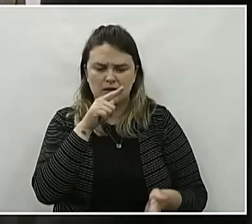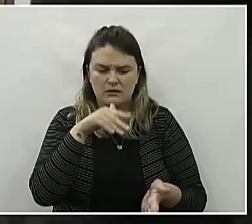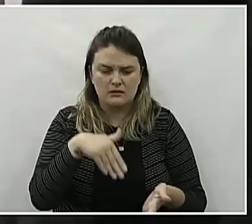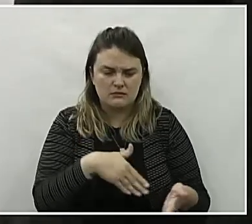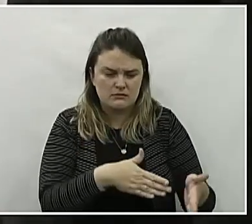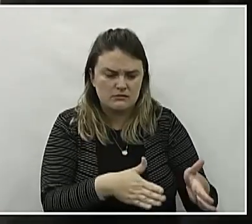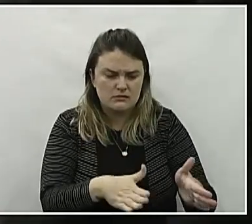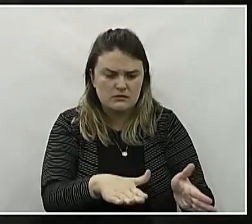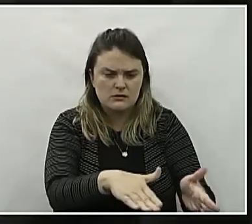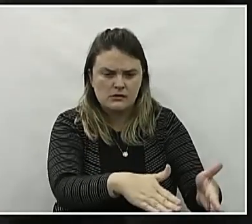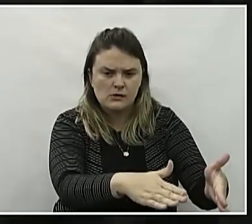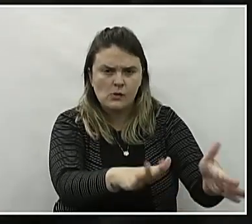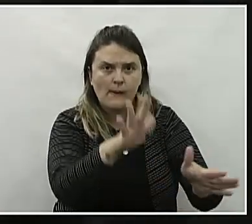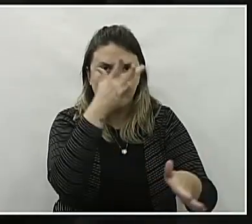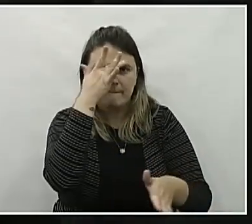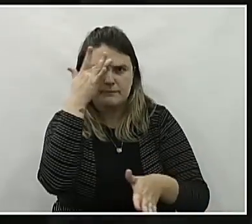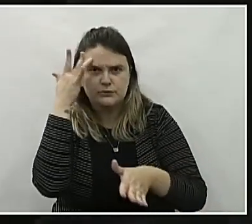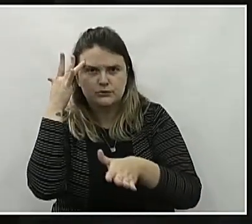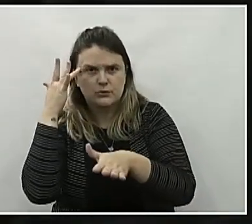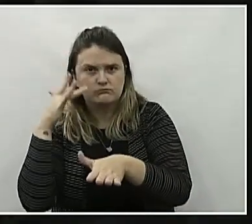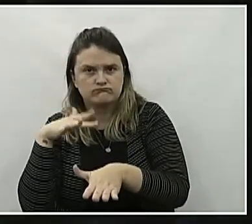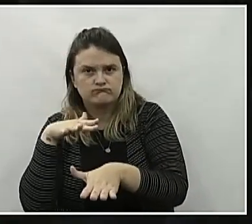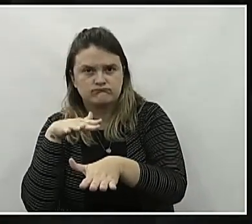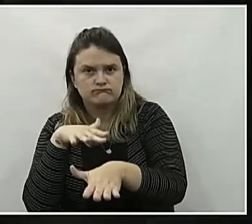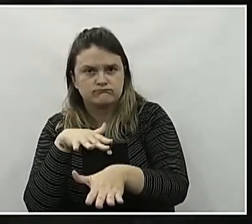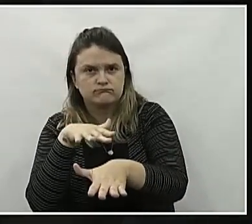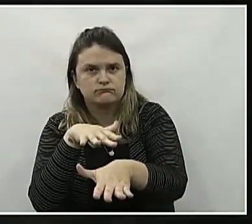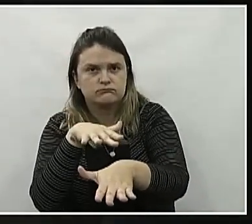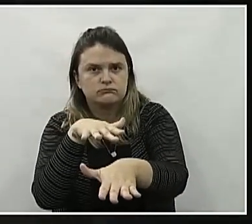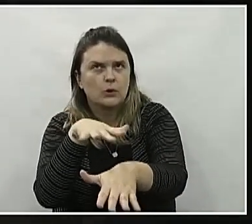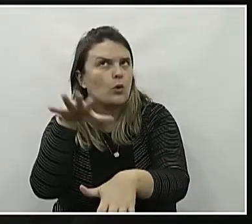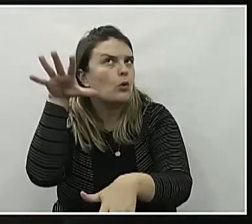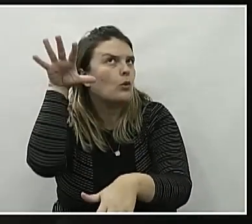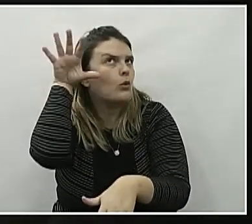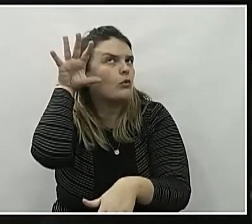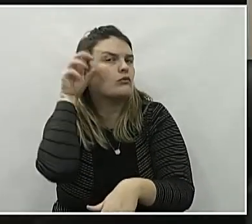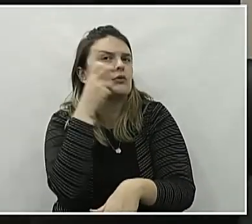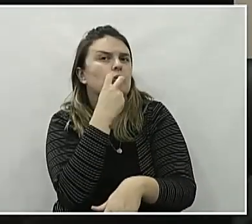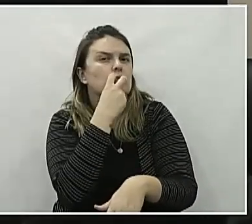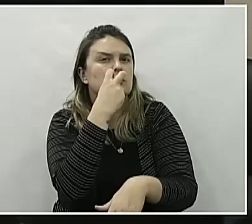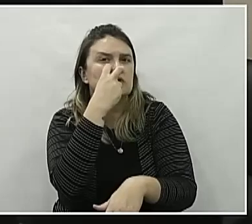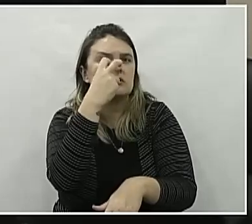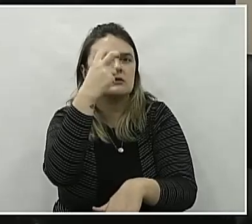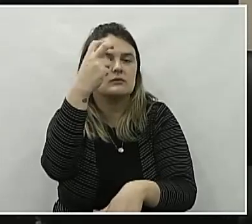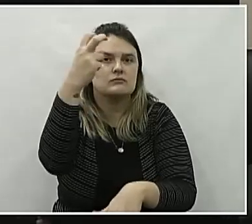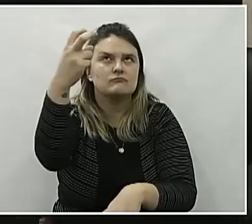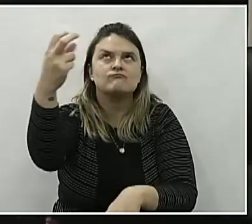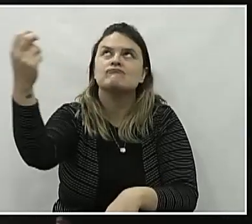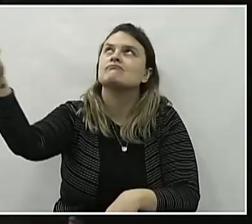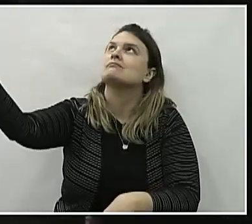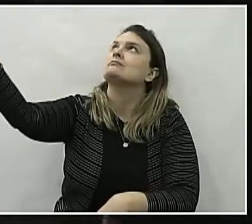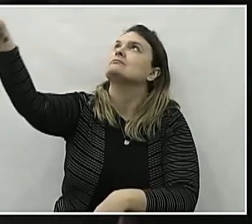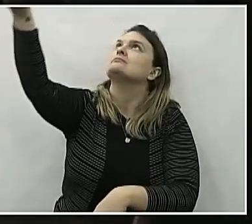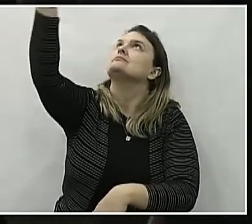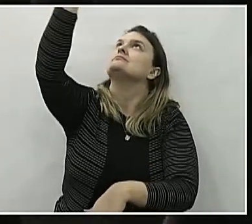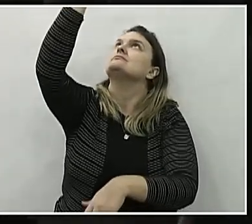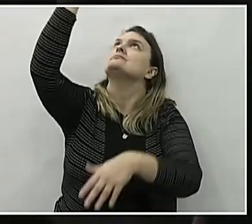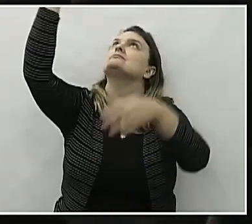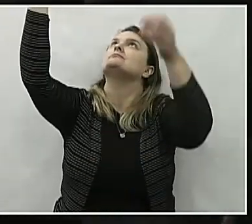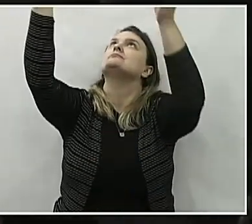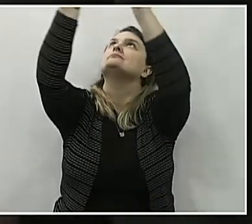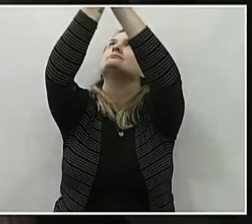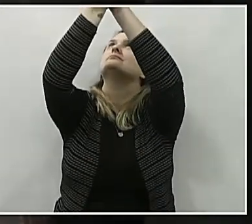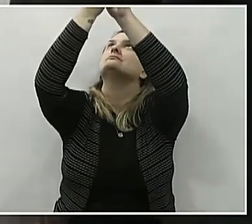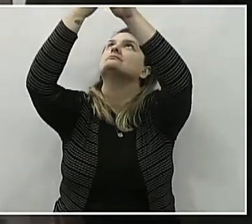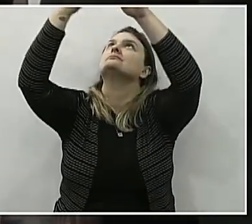Ouvindo em pirancas margens plácidas, um povo heróico, um prato returbante, E o sol